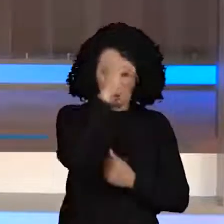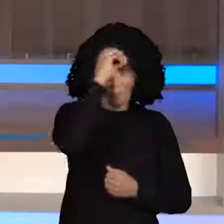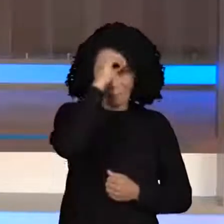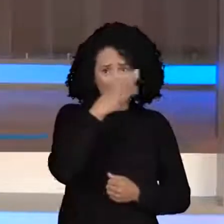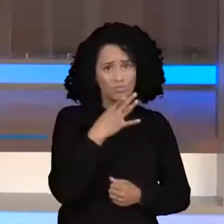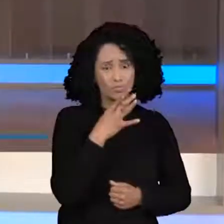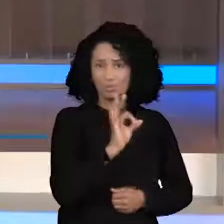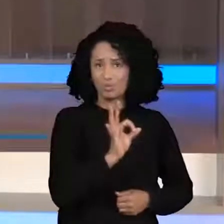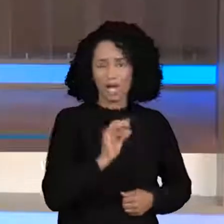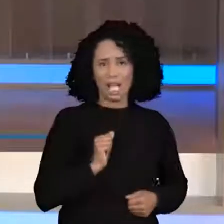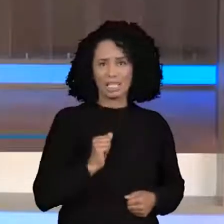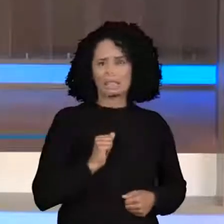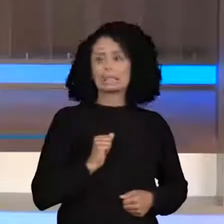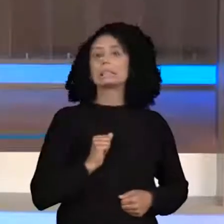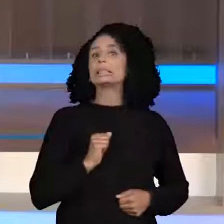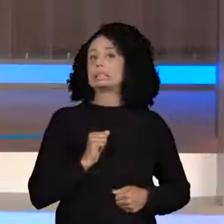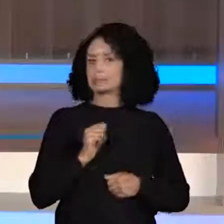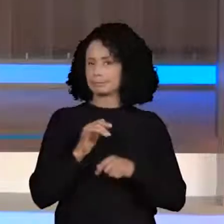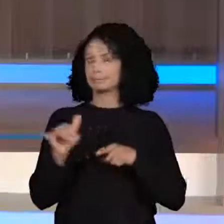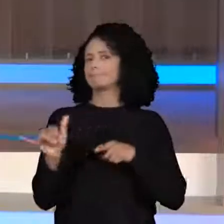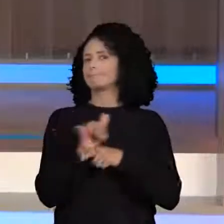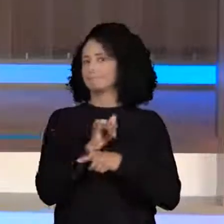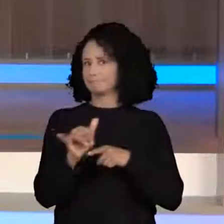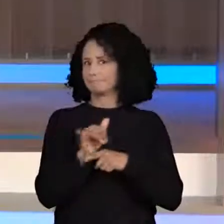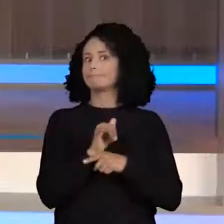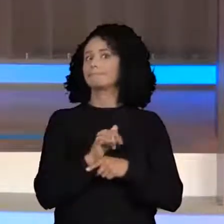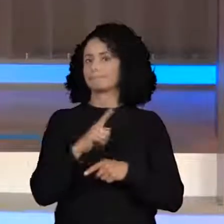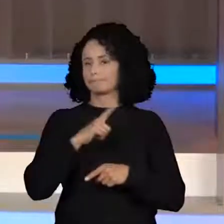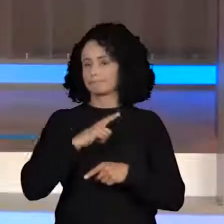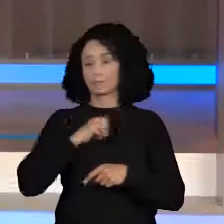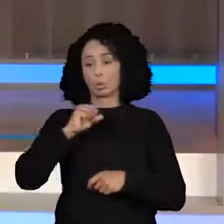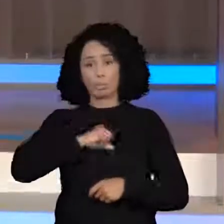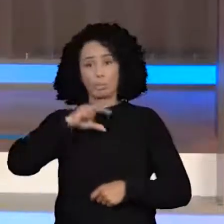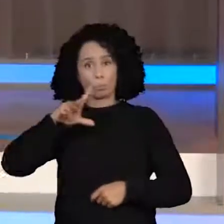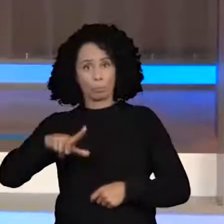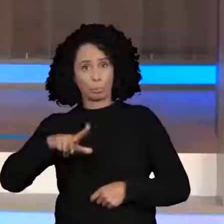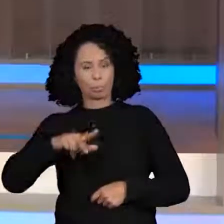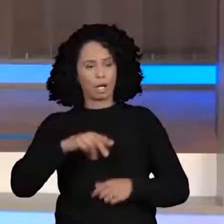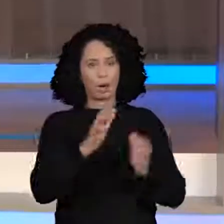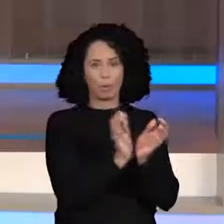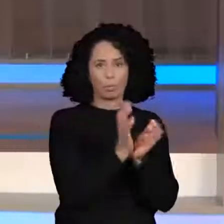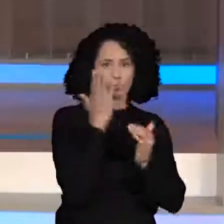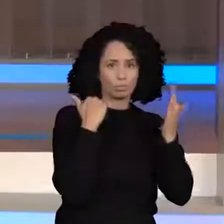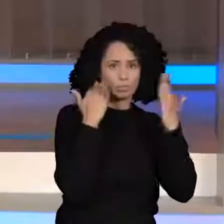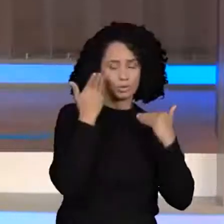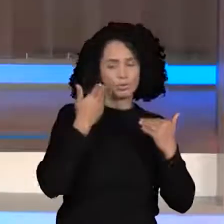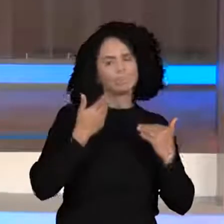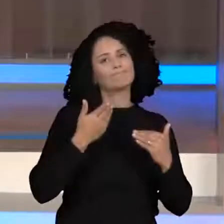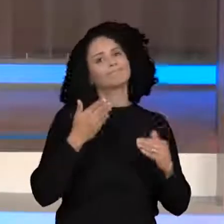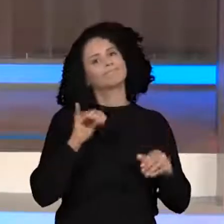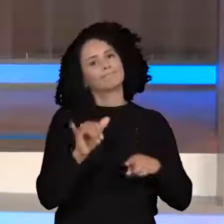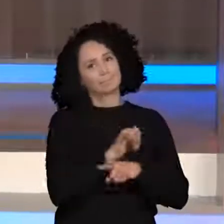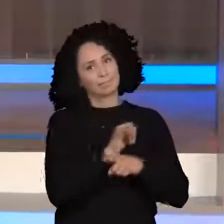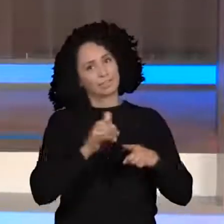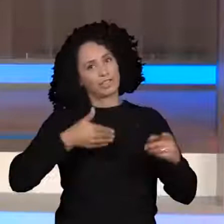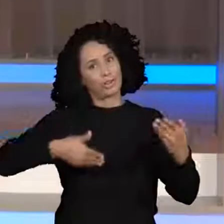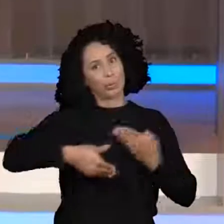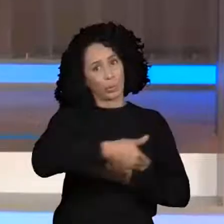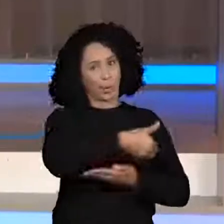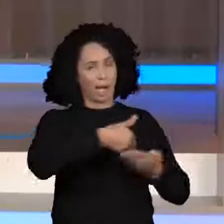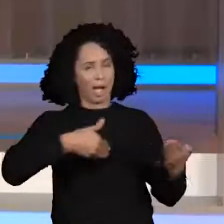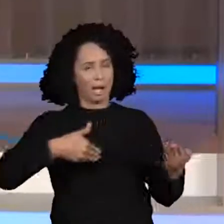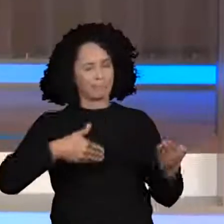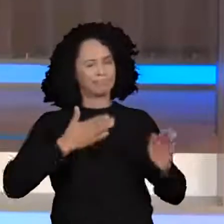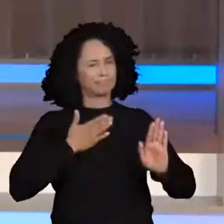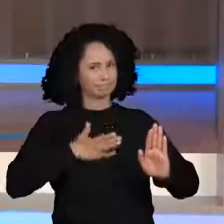que encontraram tanto os indígenas como os portugueses para ter trocas aí. Muito bem, mas vamos viajar mais um pouquinho